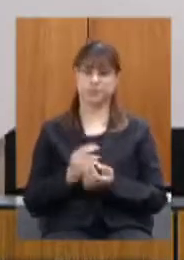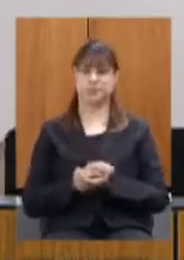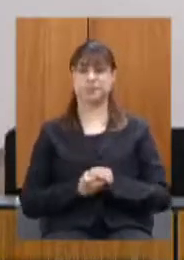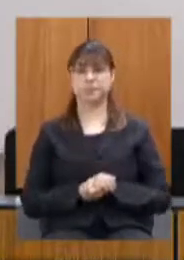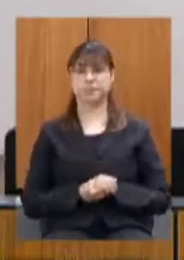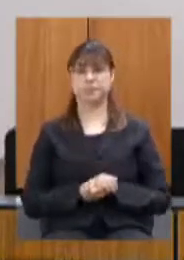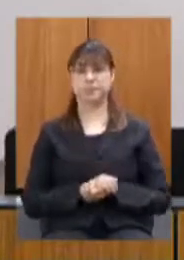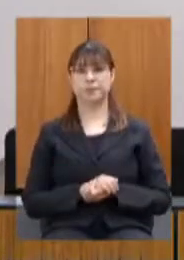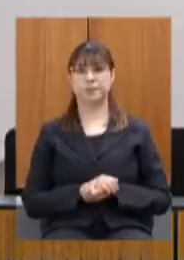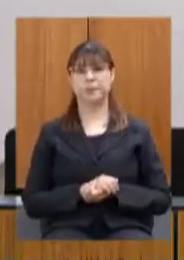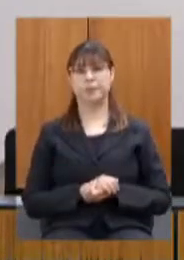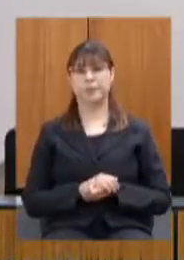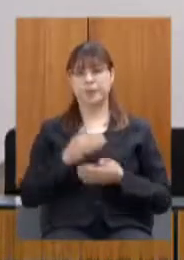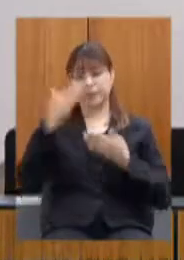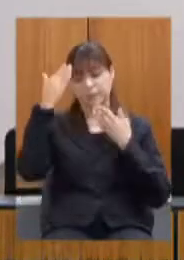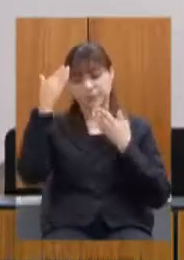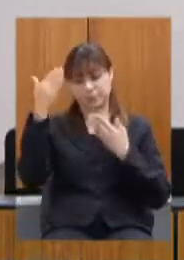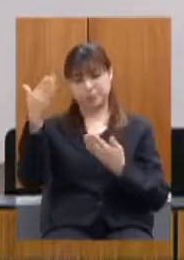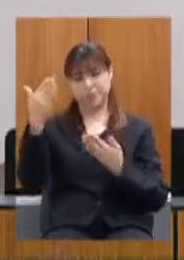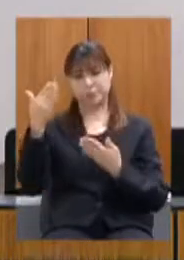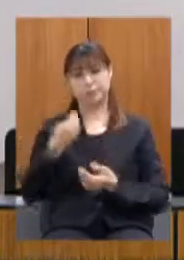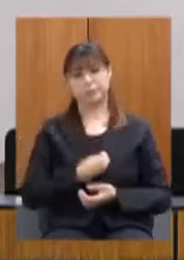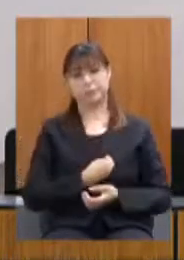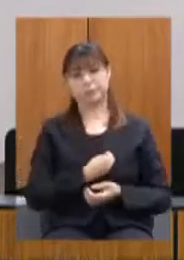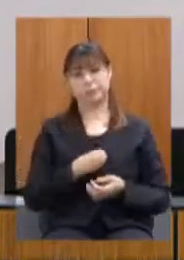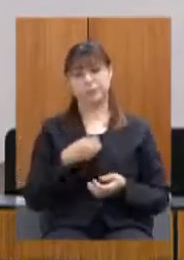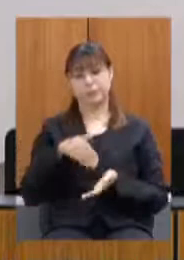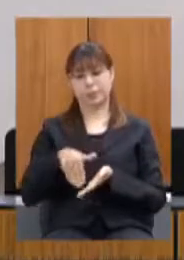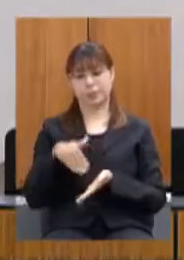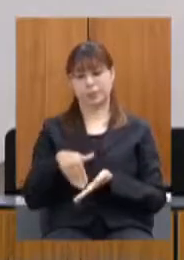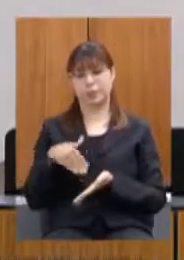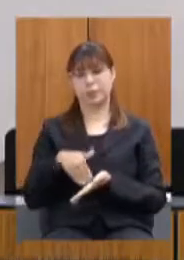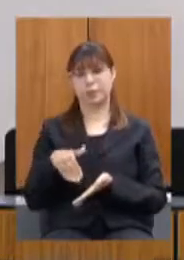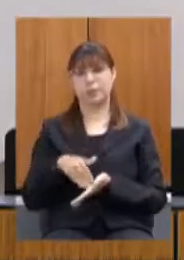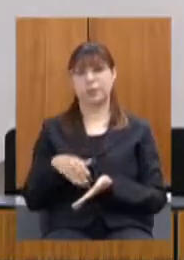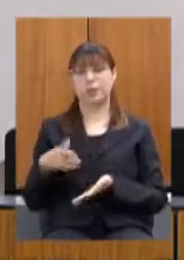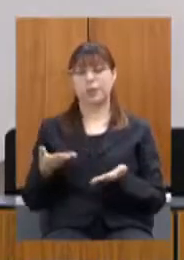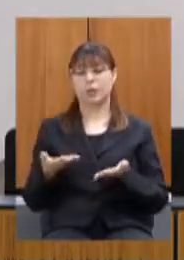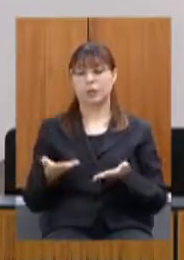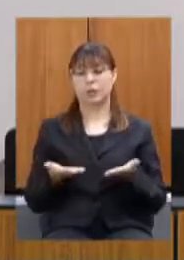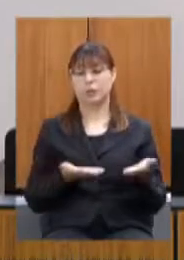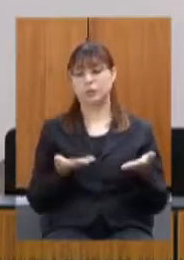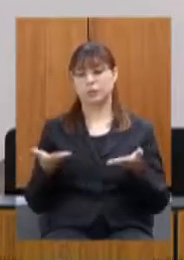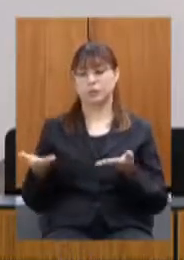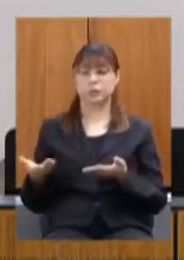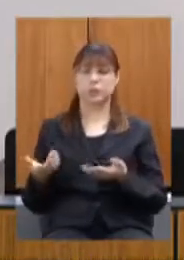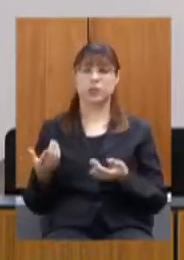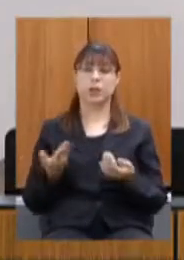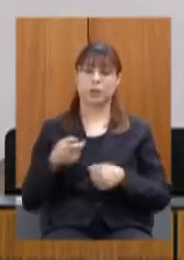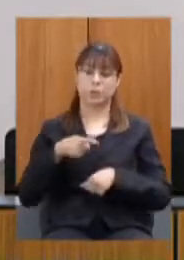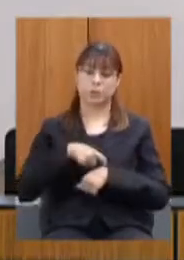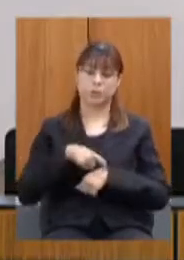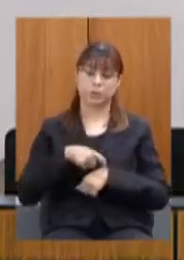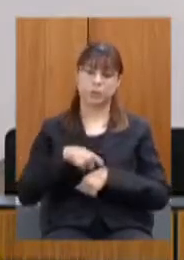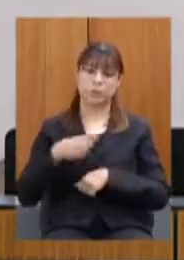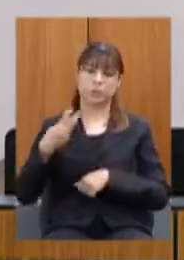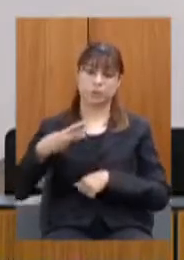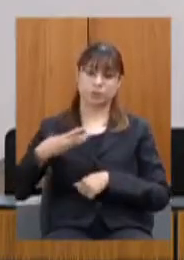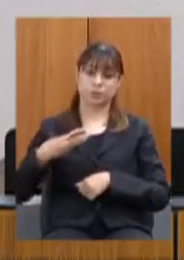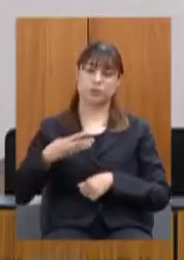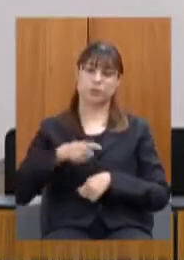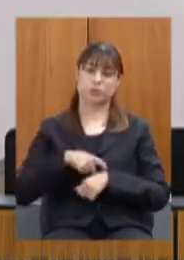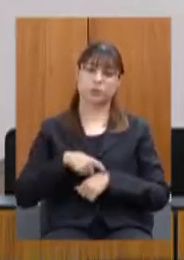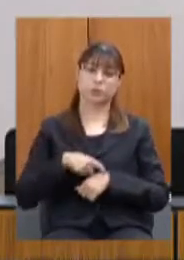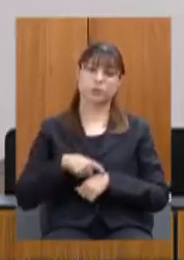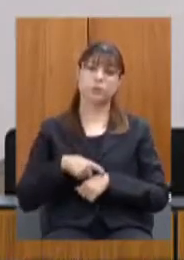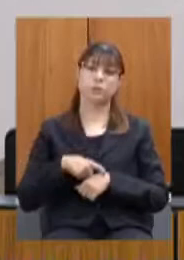quero agradecer aqui a presença do secretário nós vamos passar agora a terceira fase da ordem do dia que compreende